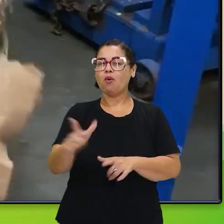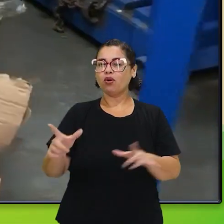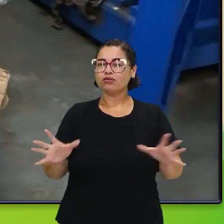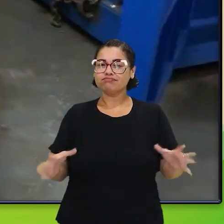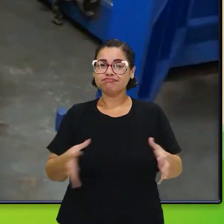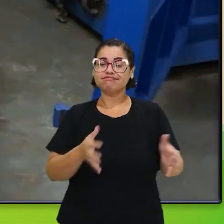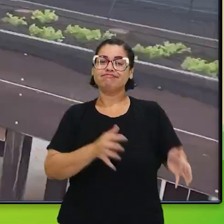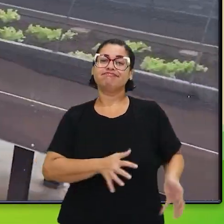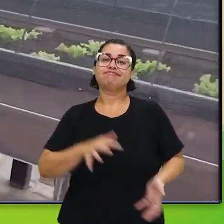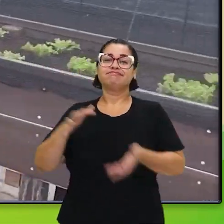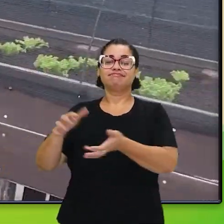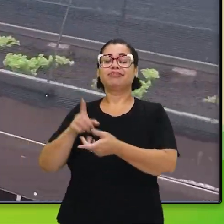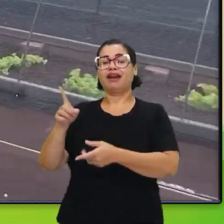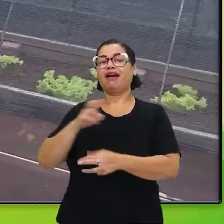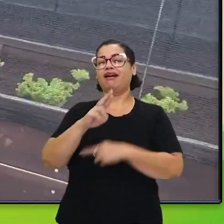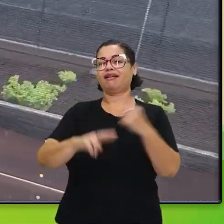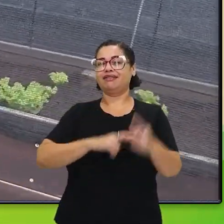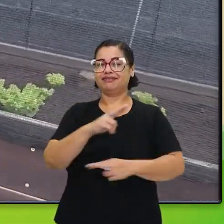pra reciclagem.